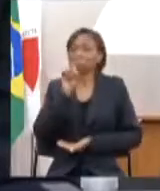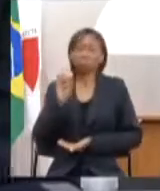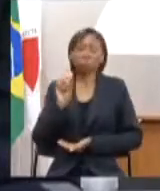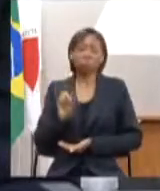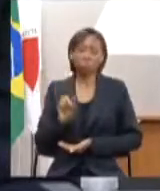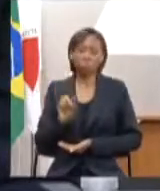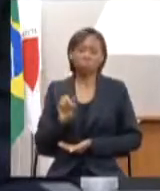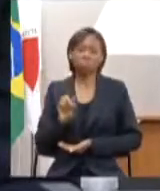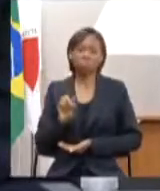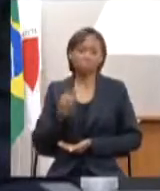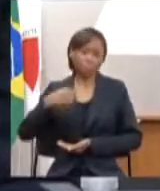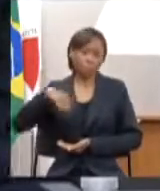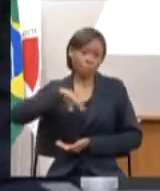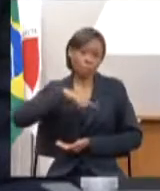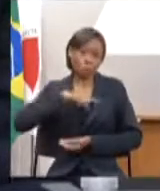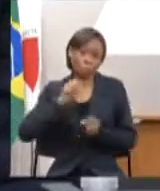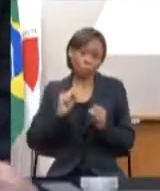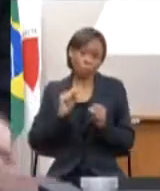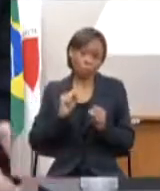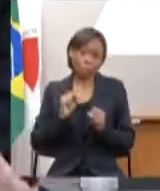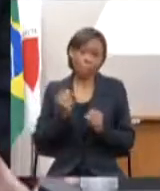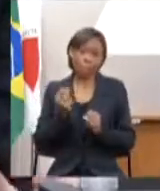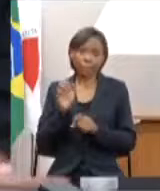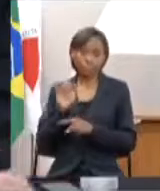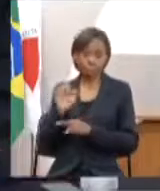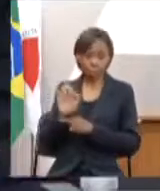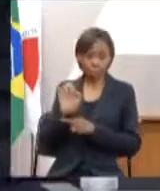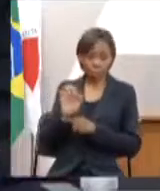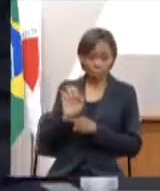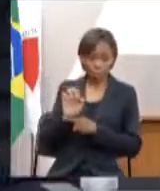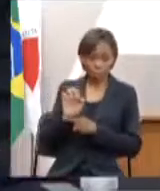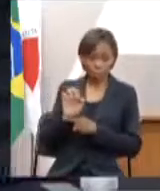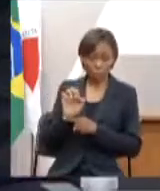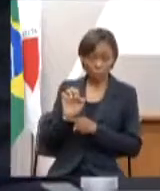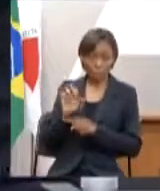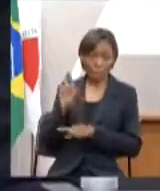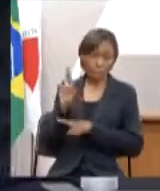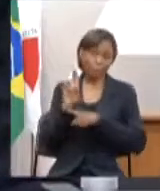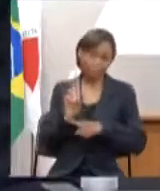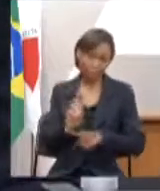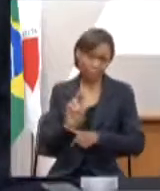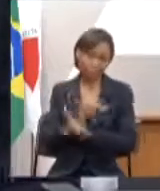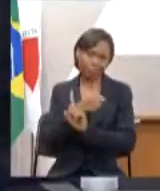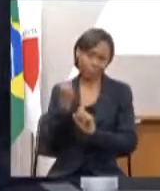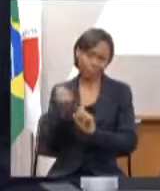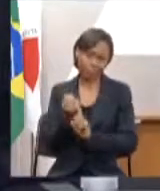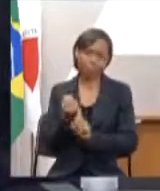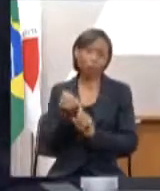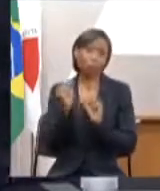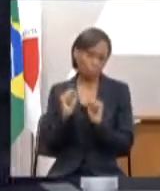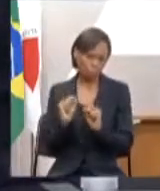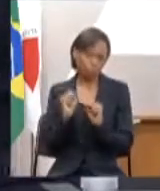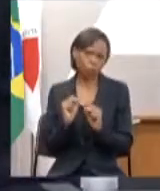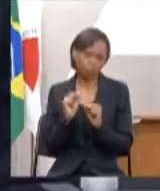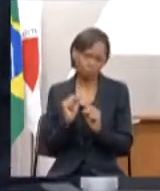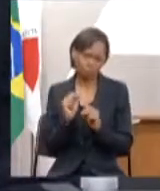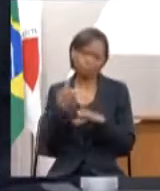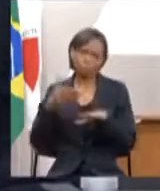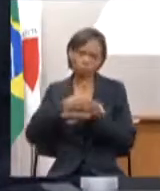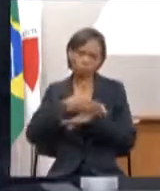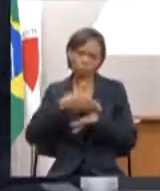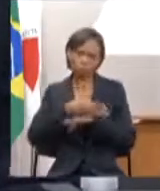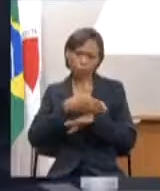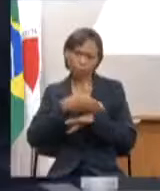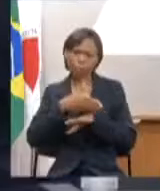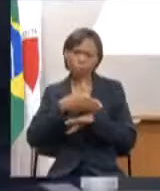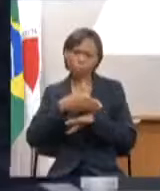o Estado esse ente público que representa a sociedade poderia ter acesso a uma justa